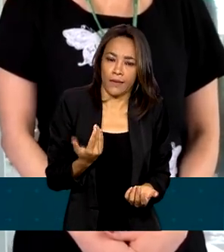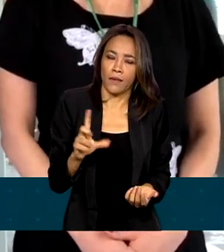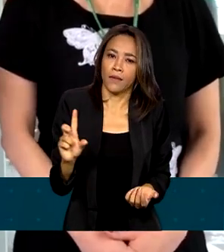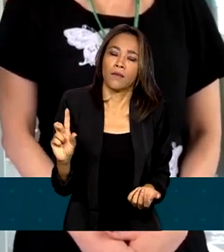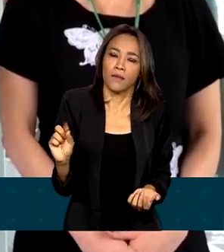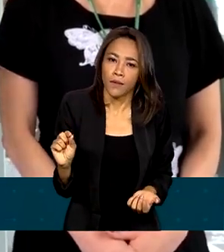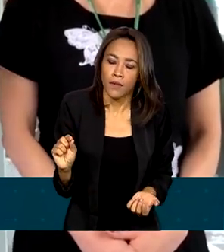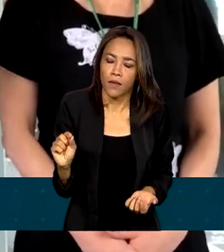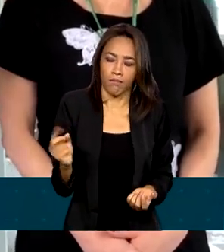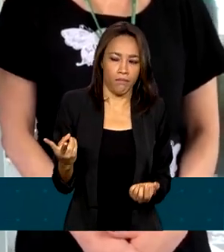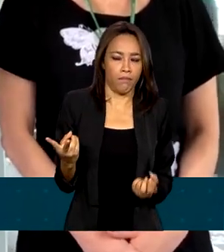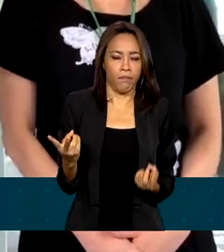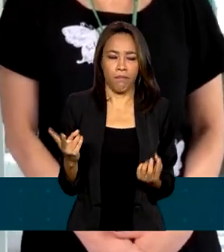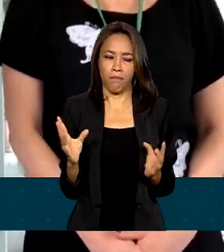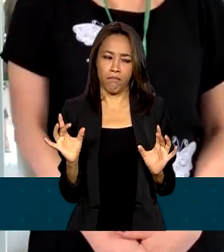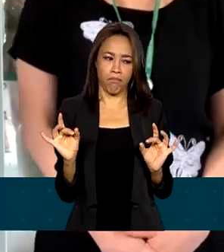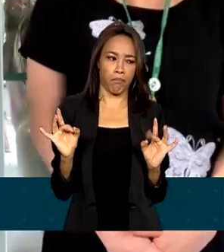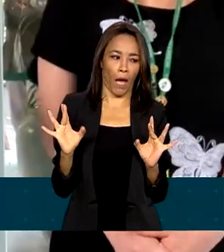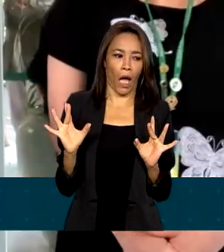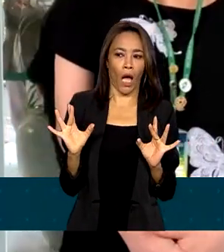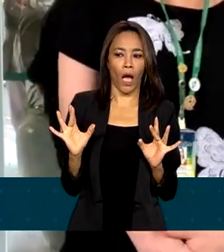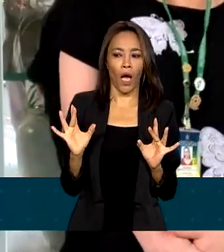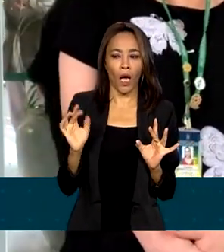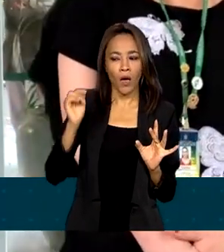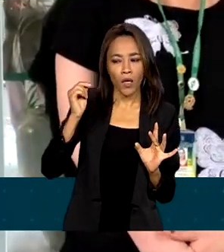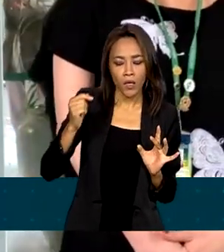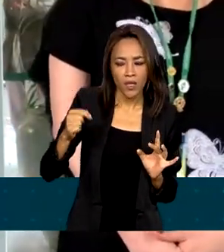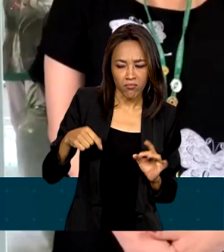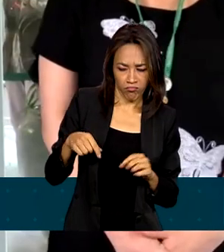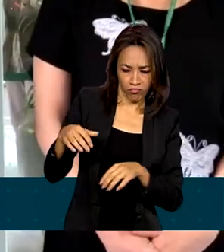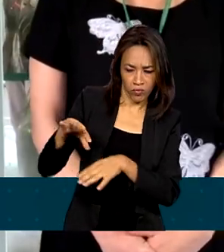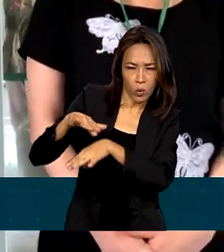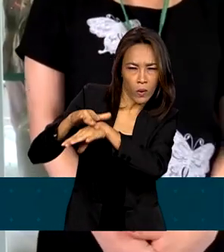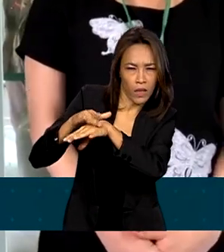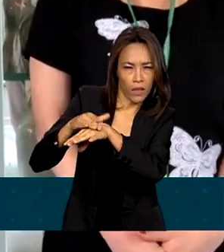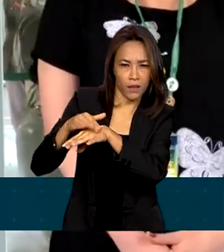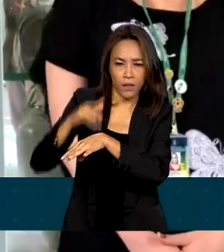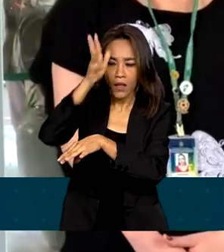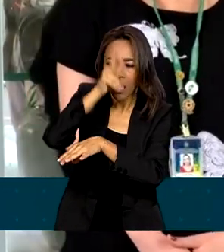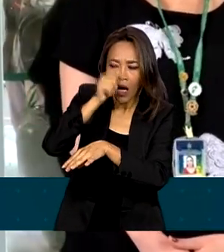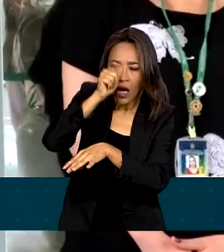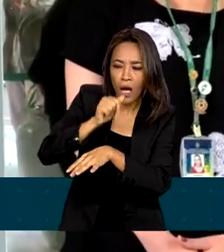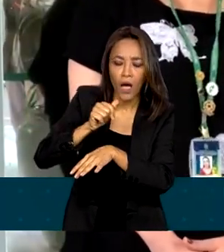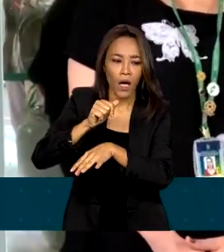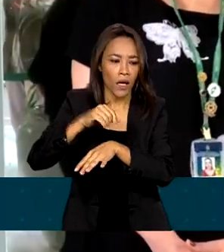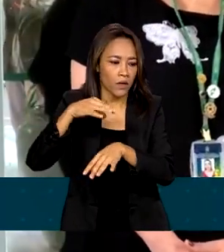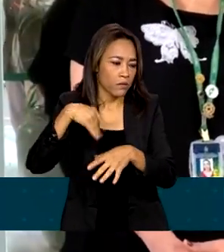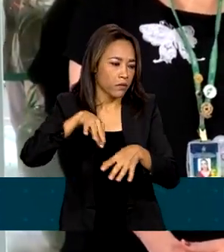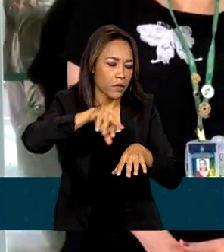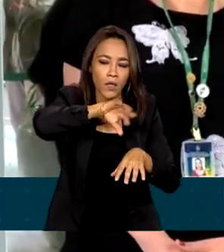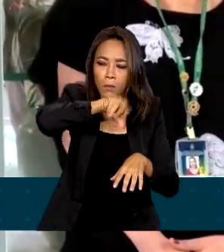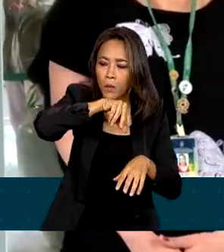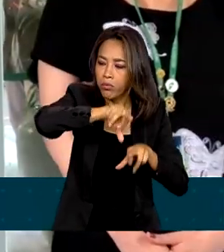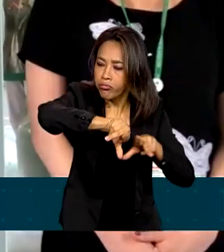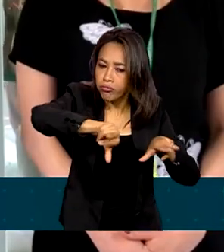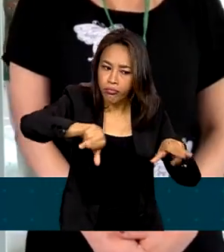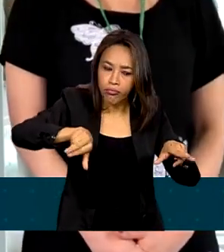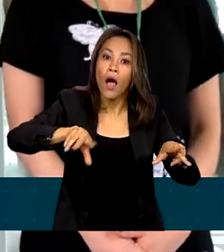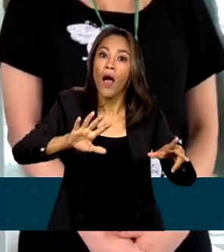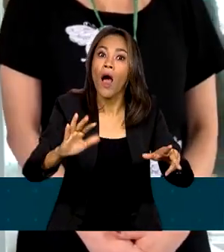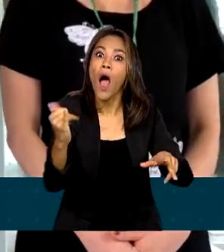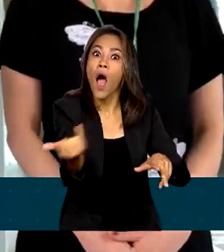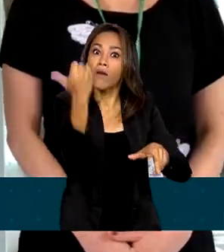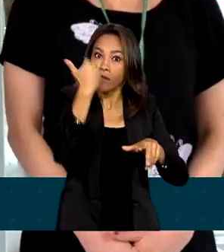perceba um sintoma numa ave caseira, ou numa ave silvestre, qualquer sintoma de aves doentes, que nos informe